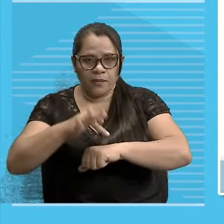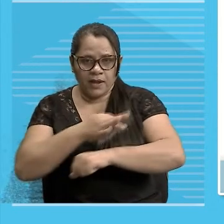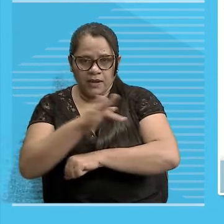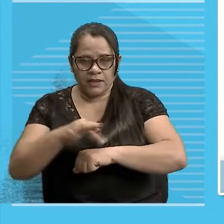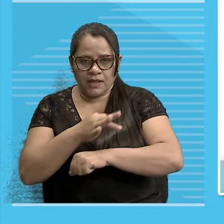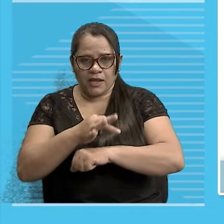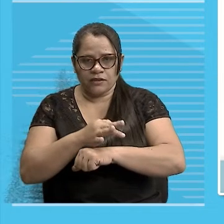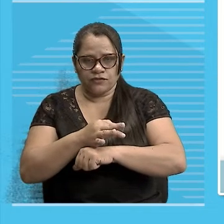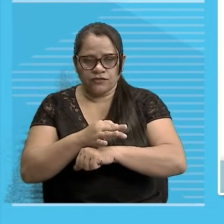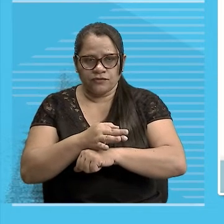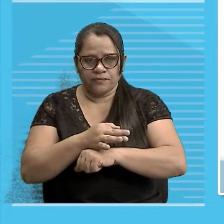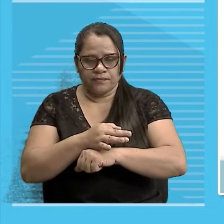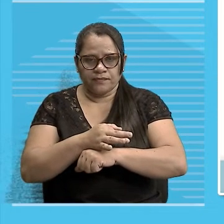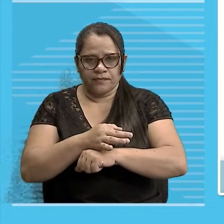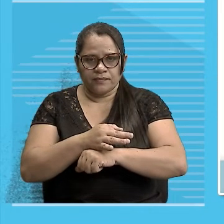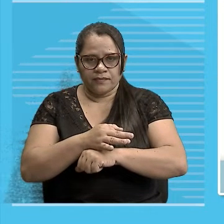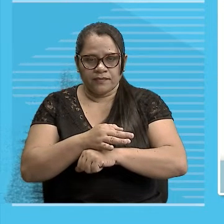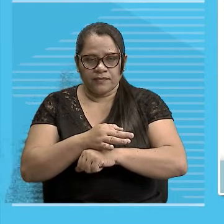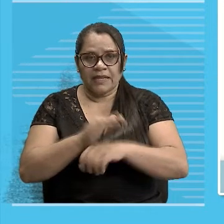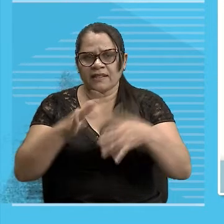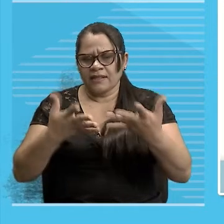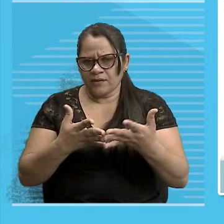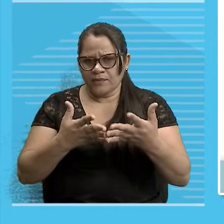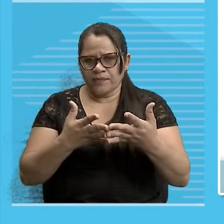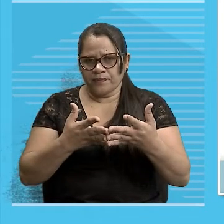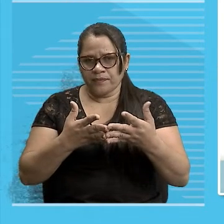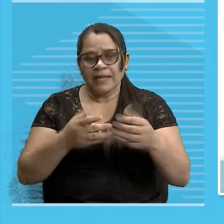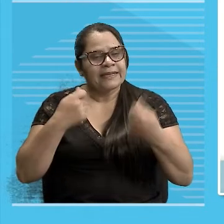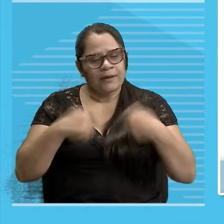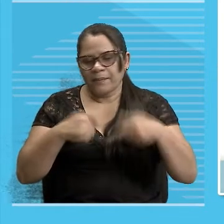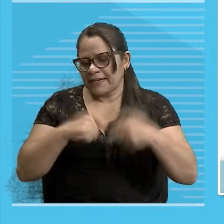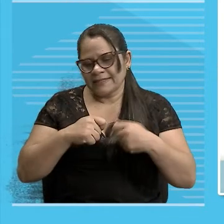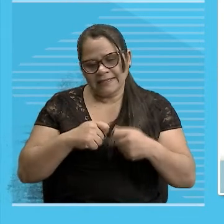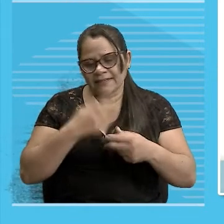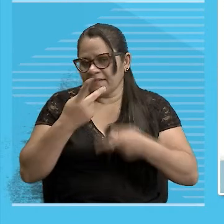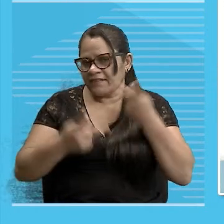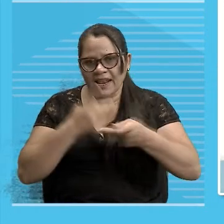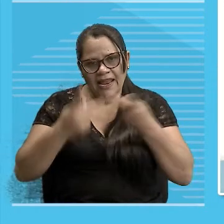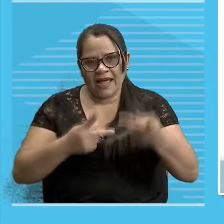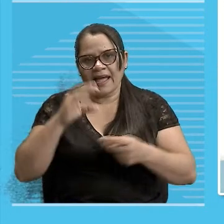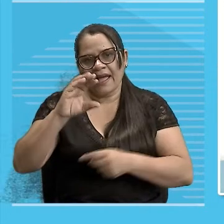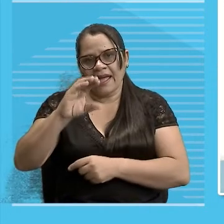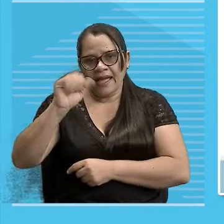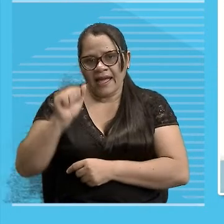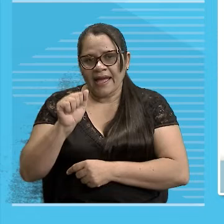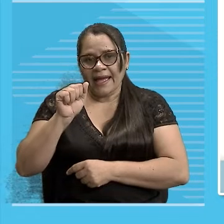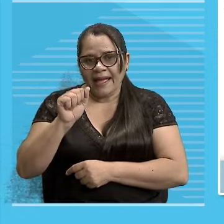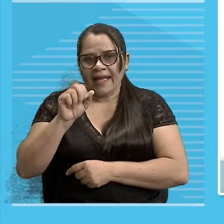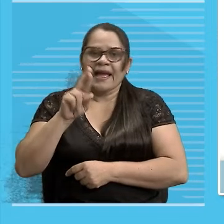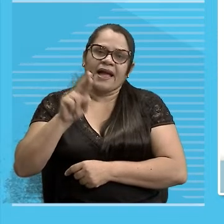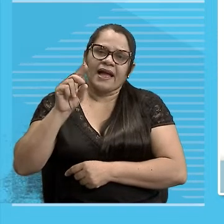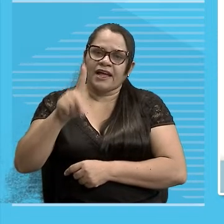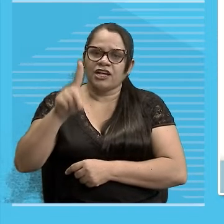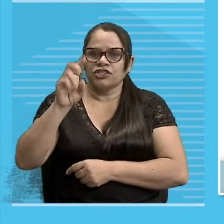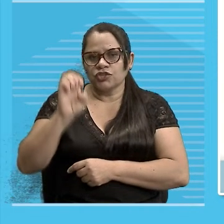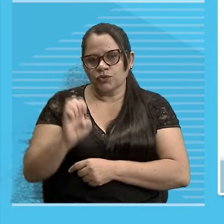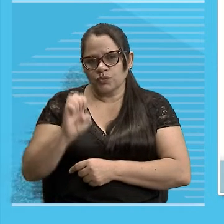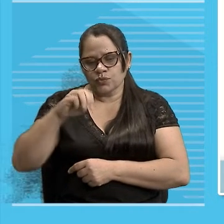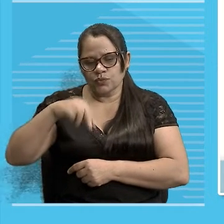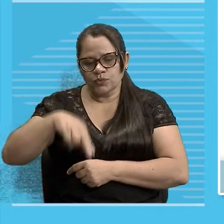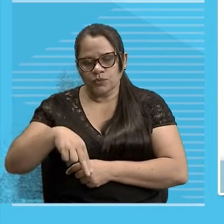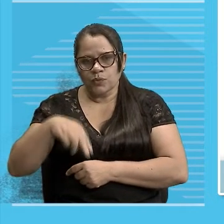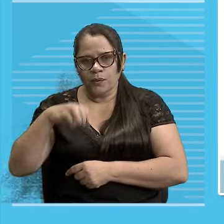Não faz sentido Você falar em Cardume de peixes É um coletivo Bem específico Cardume